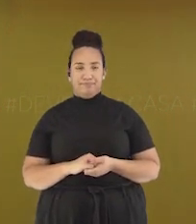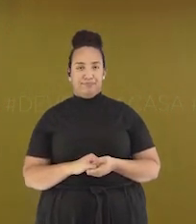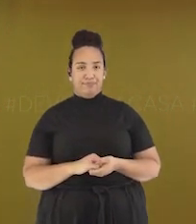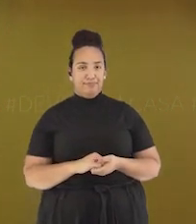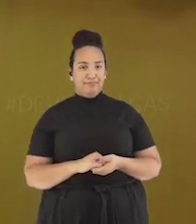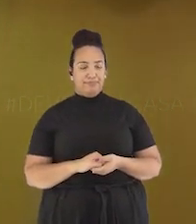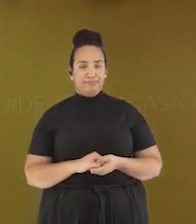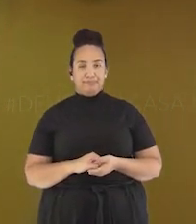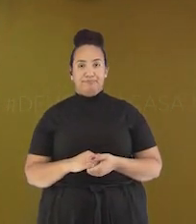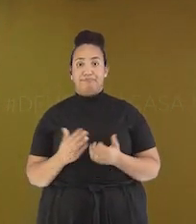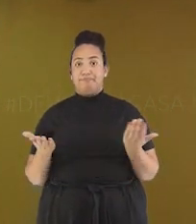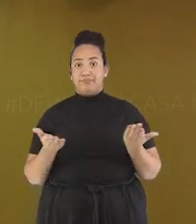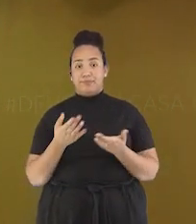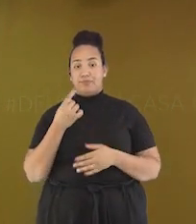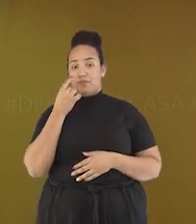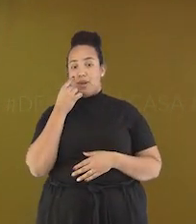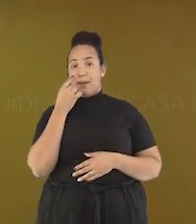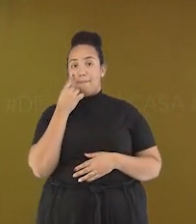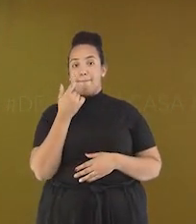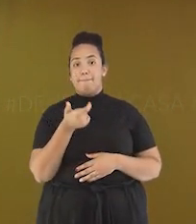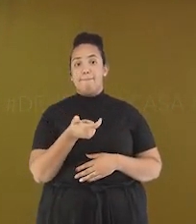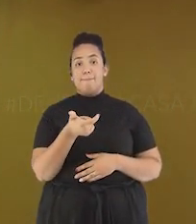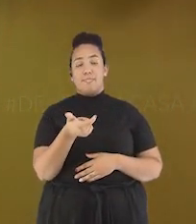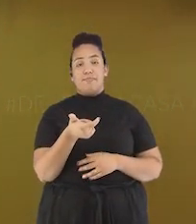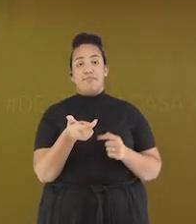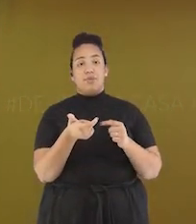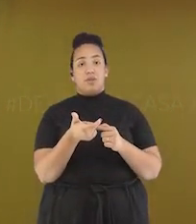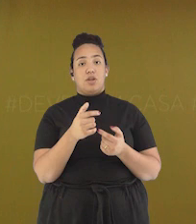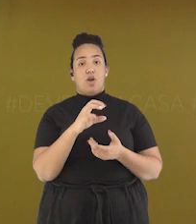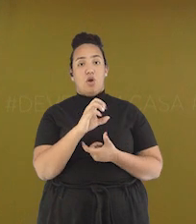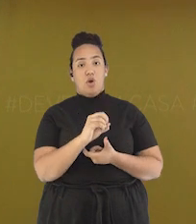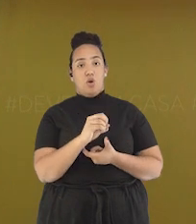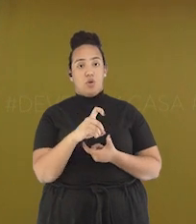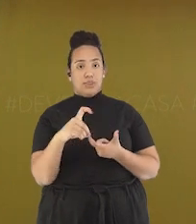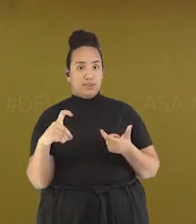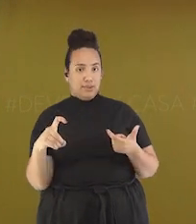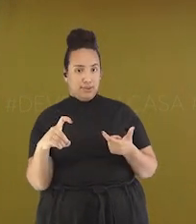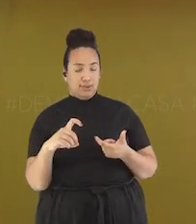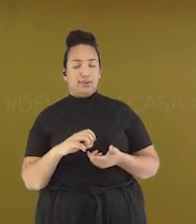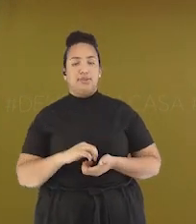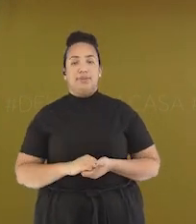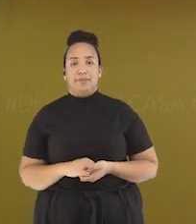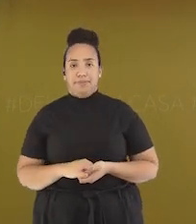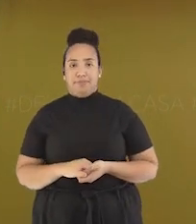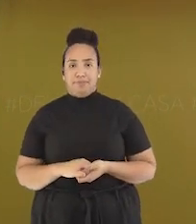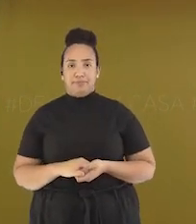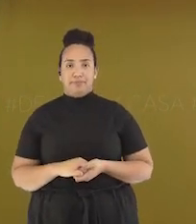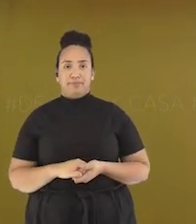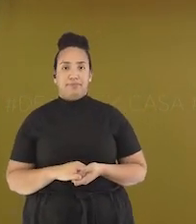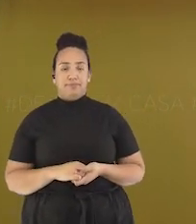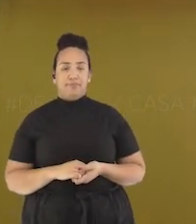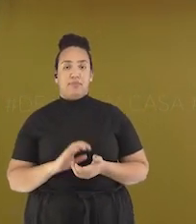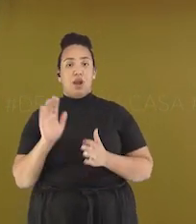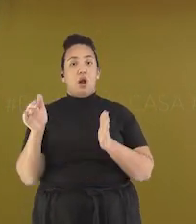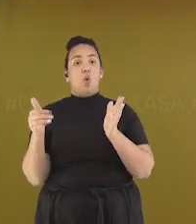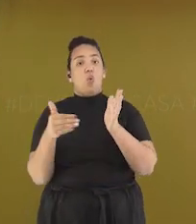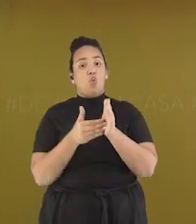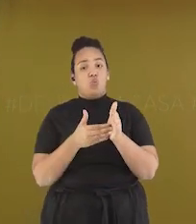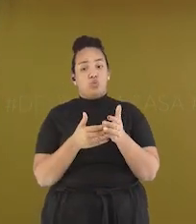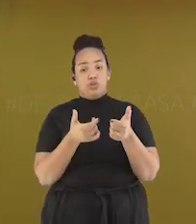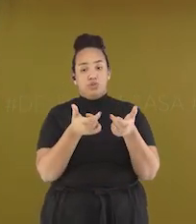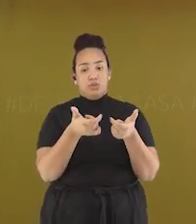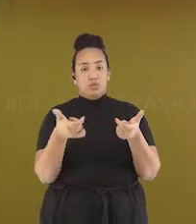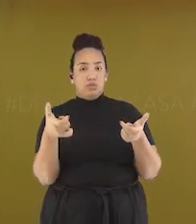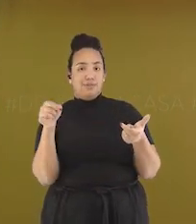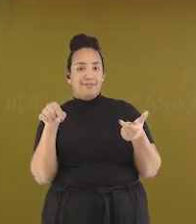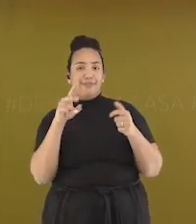Vamos ver primeiro as palavras oxítonas Que são a sílaba tônica na última sílaba